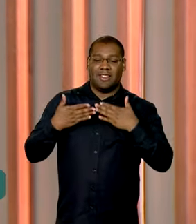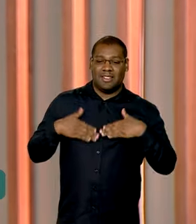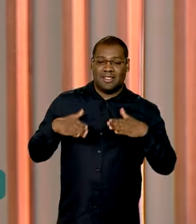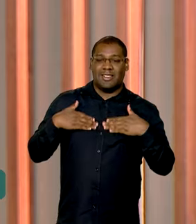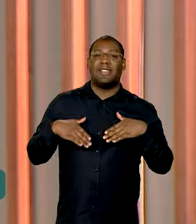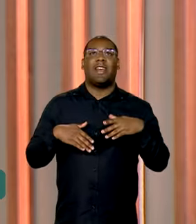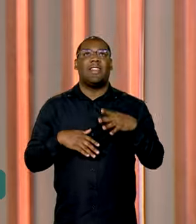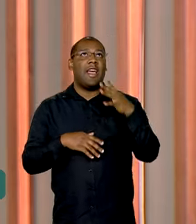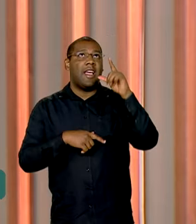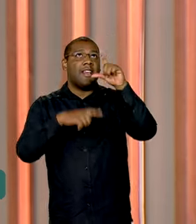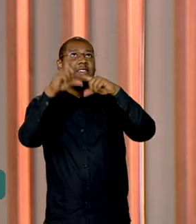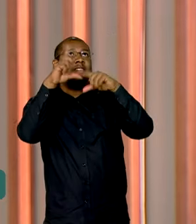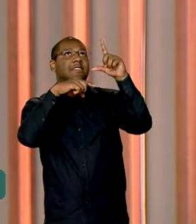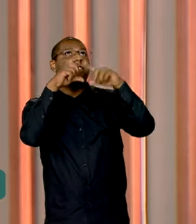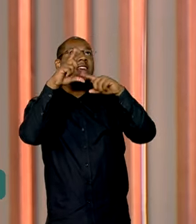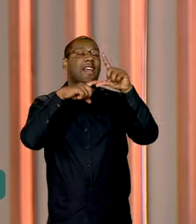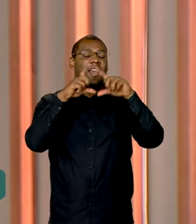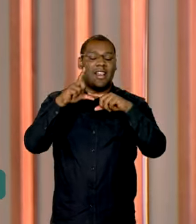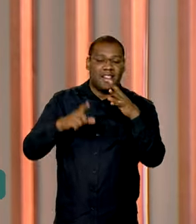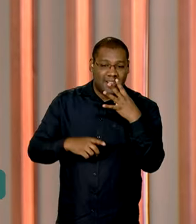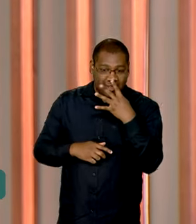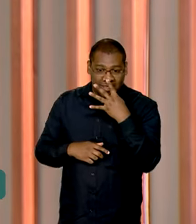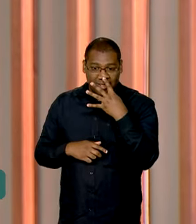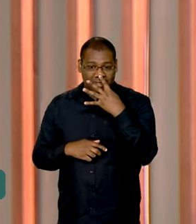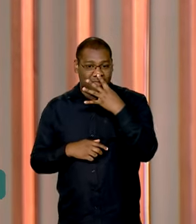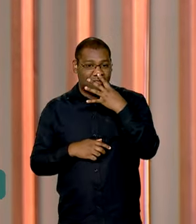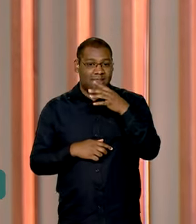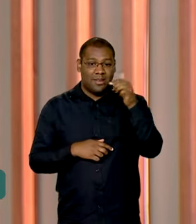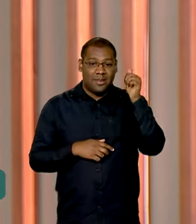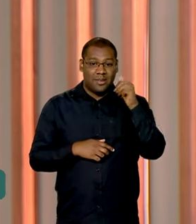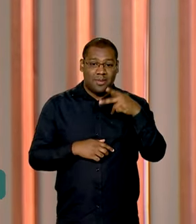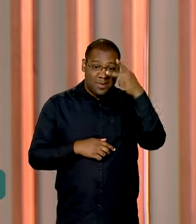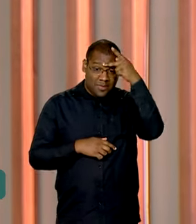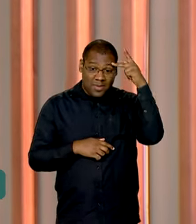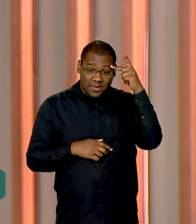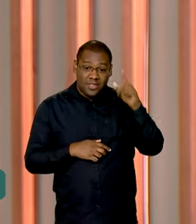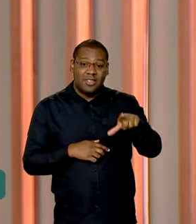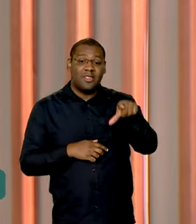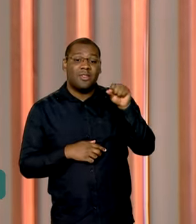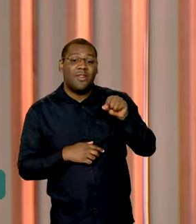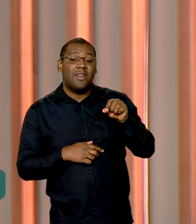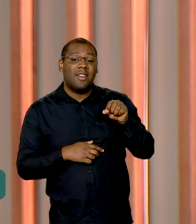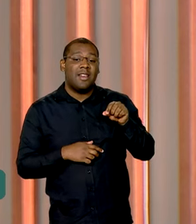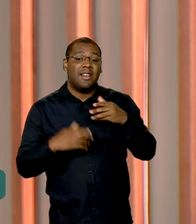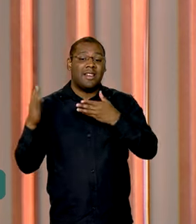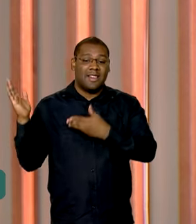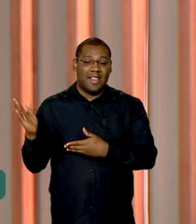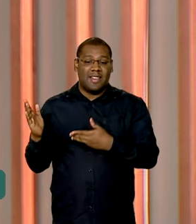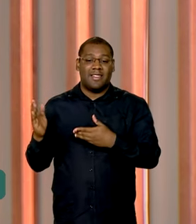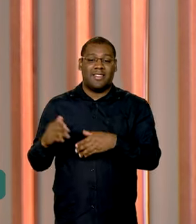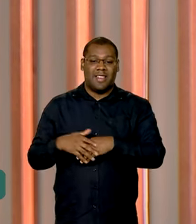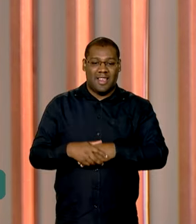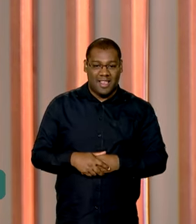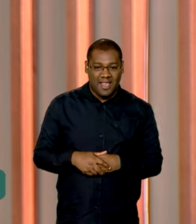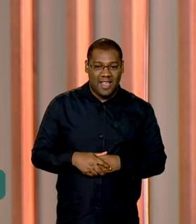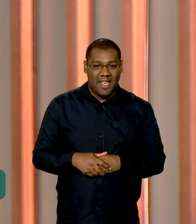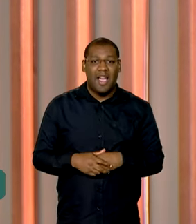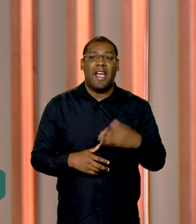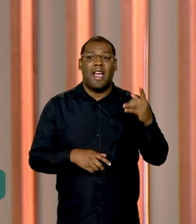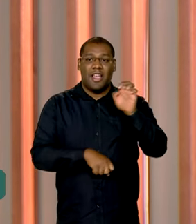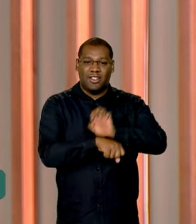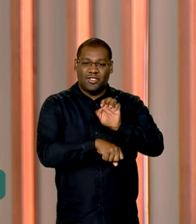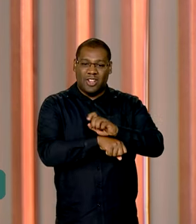público. E uma das opções para este divertimento fica aqui, do ladinho de Brasília, na Chapada dos Viadeiros, em Goiás,